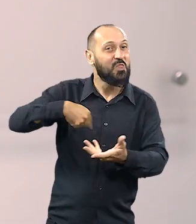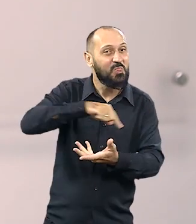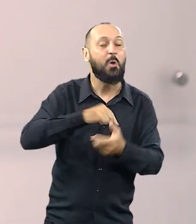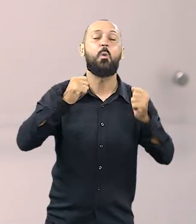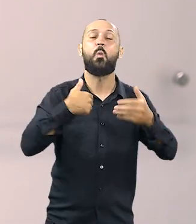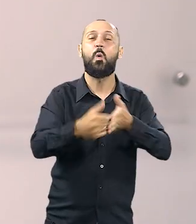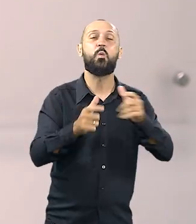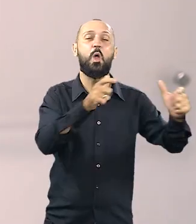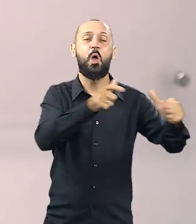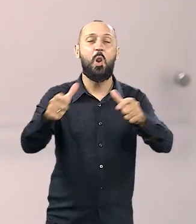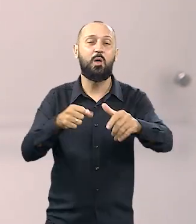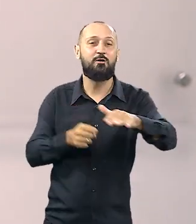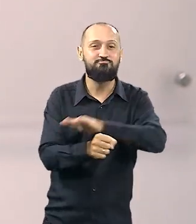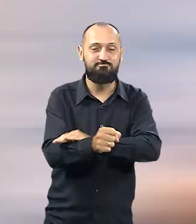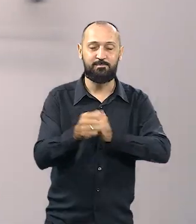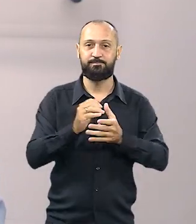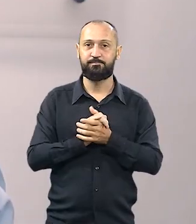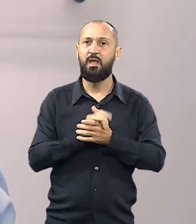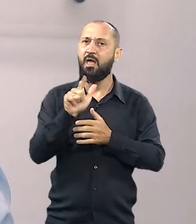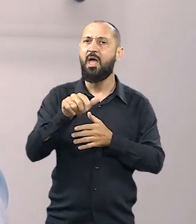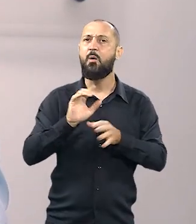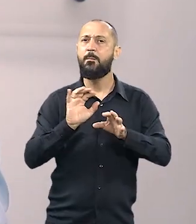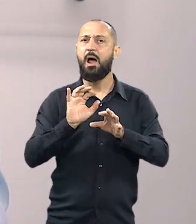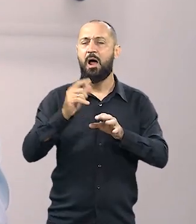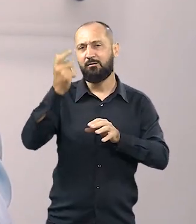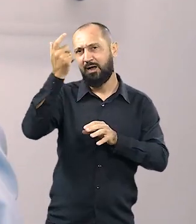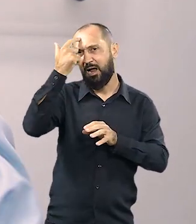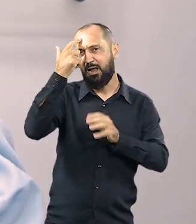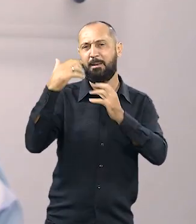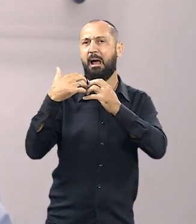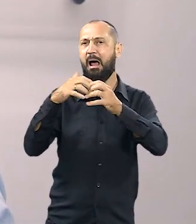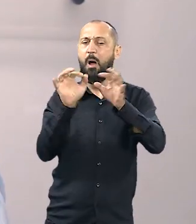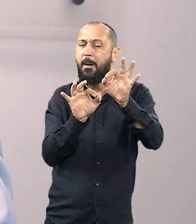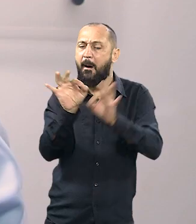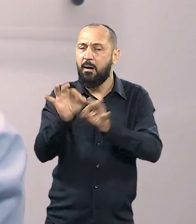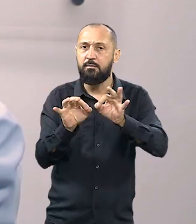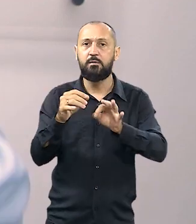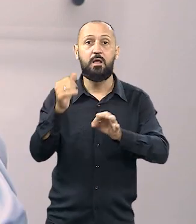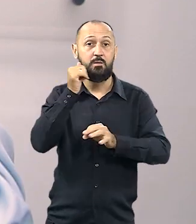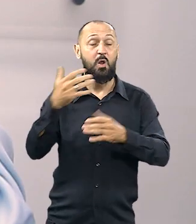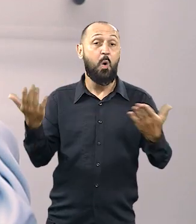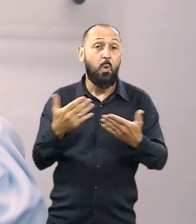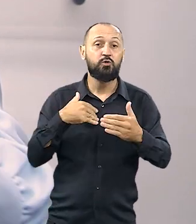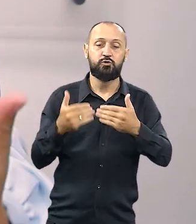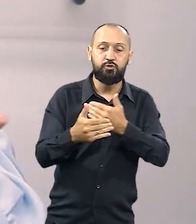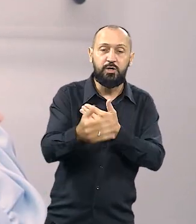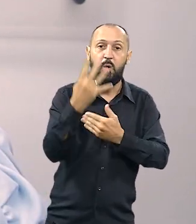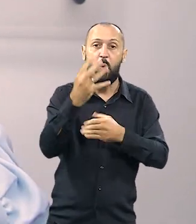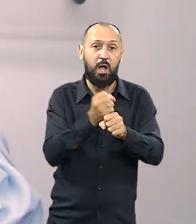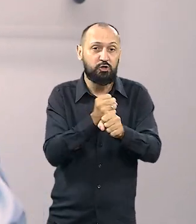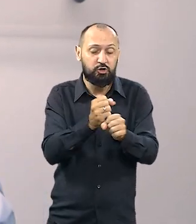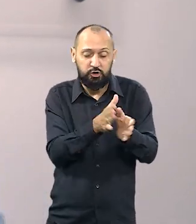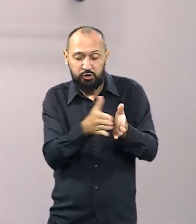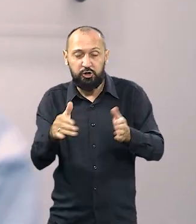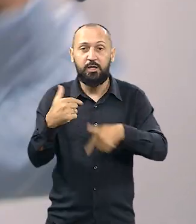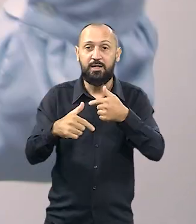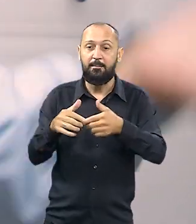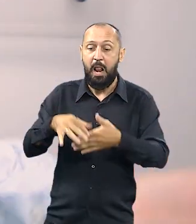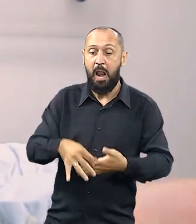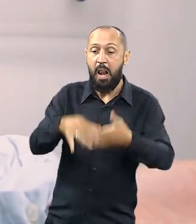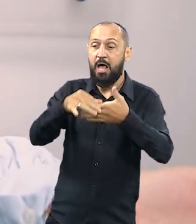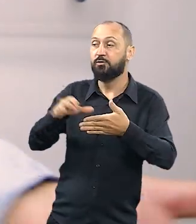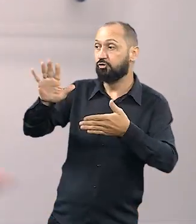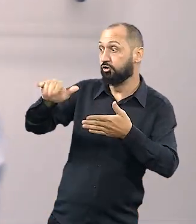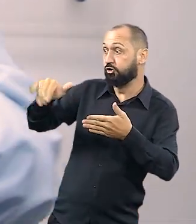é nosso e que a gente pode ocupar todos os espaços. Então, eu creio que é uma construção e que as mulheres que hoje têm mandato, de alguma forma, elas acabam por